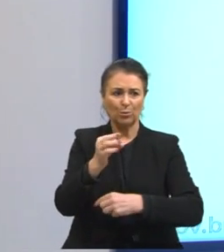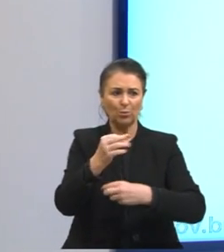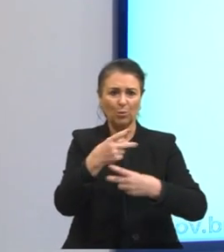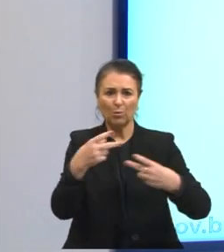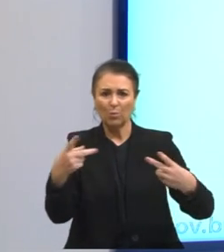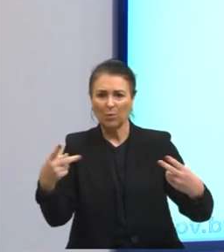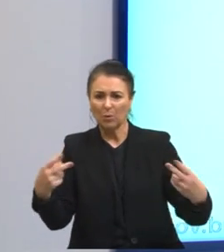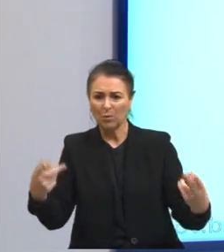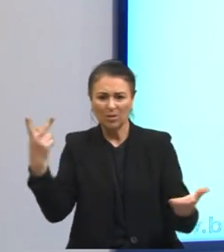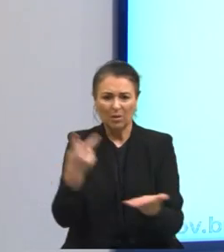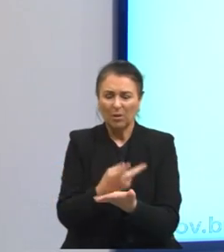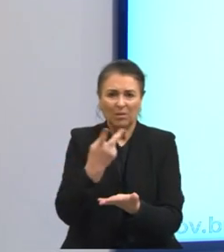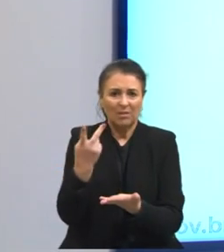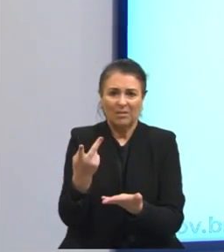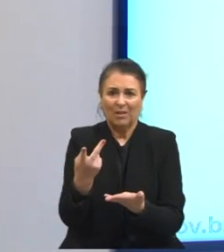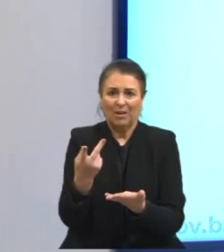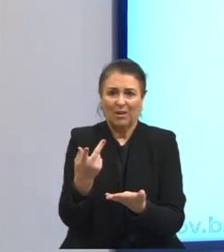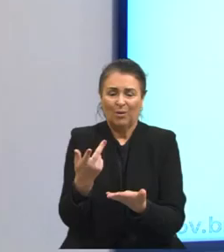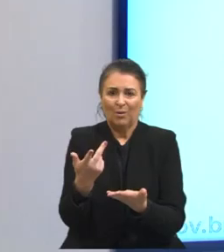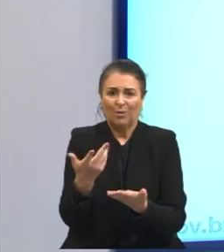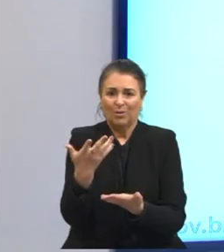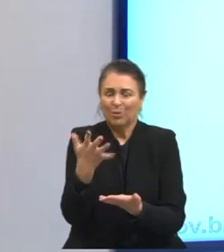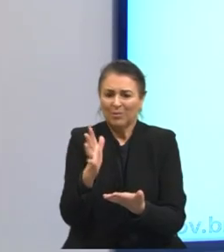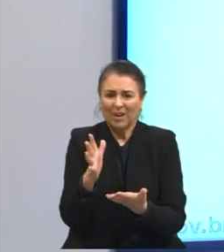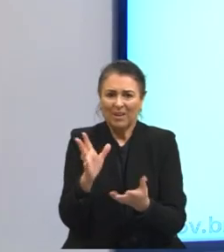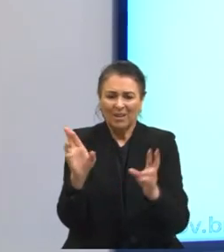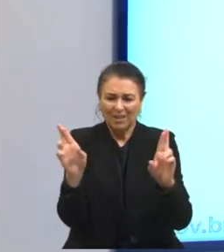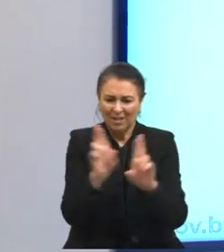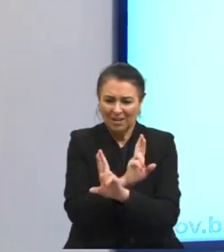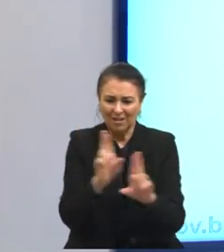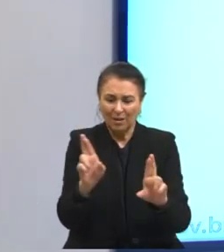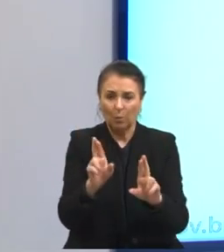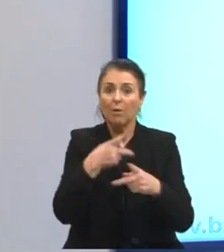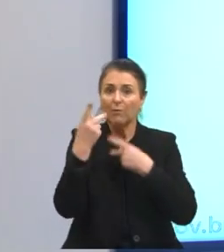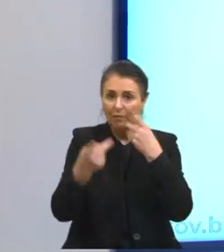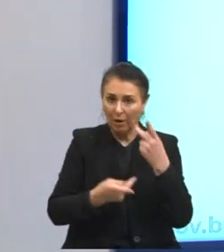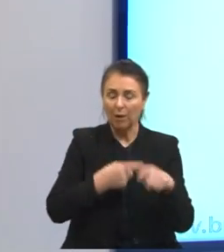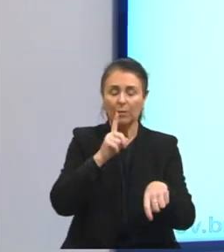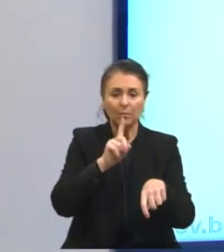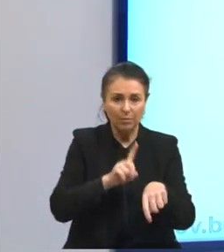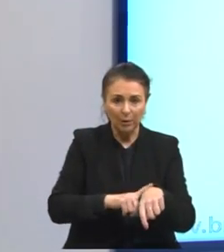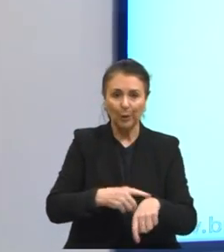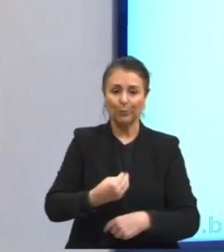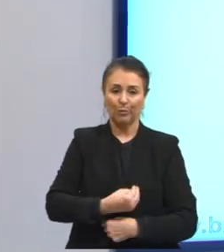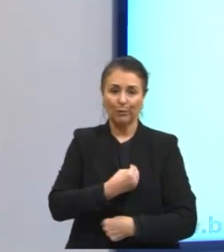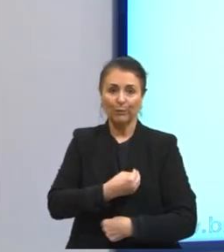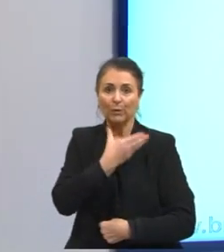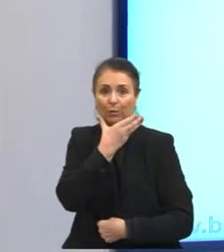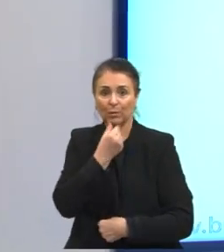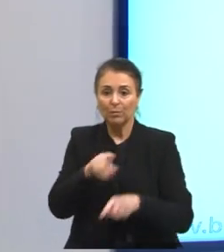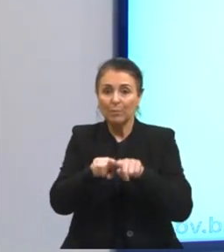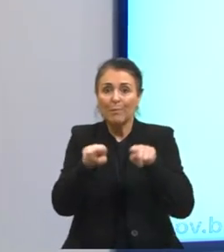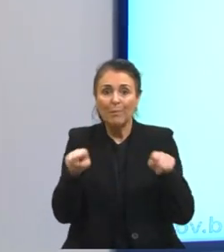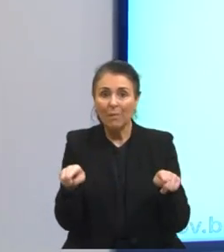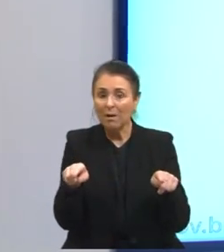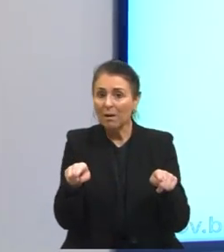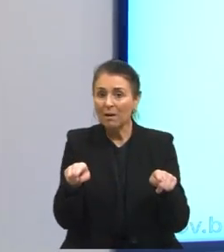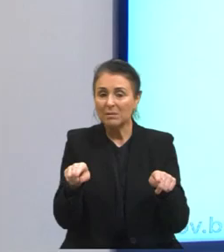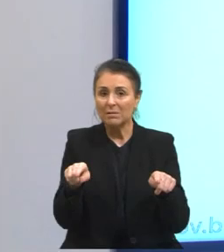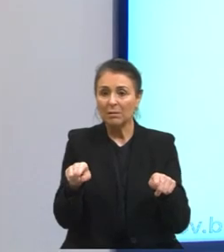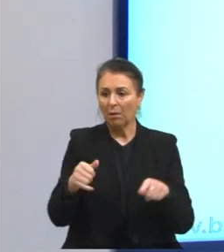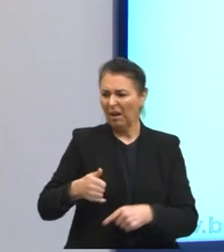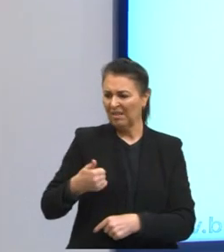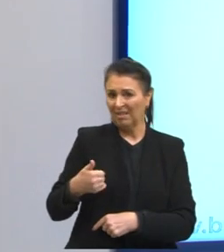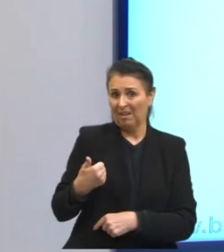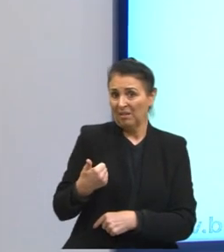aconteceu. Nós temos ali, fala do tempo, fala da vida do homem, mas não diz a idade